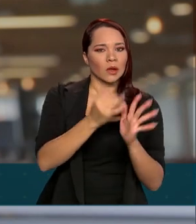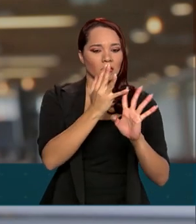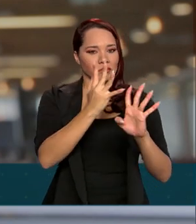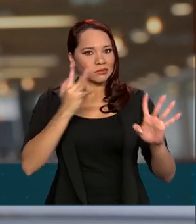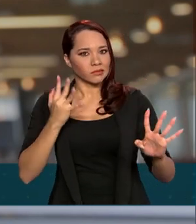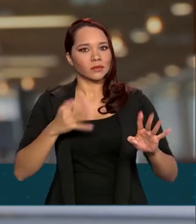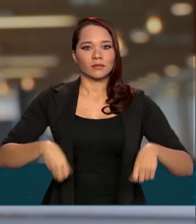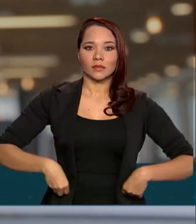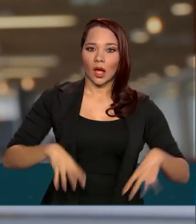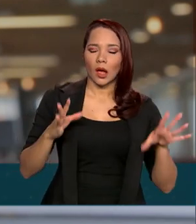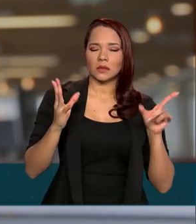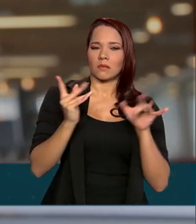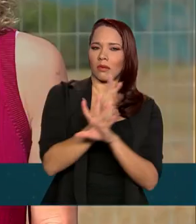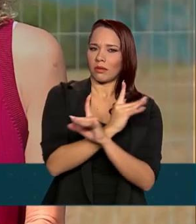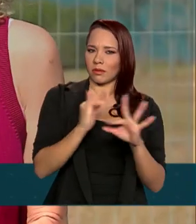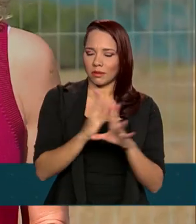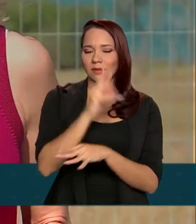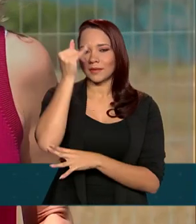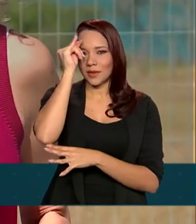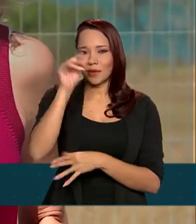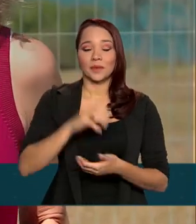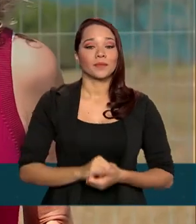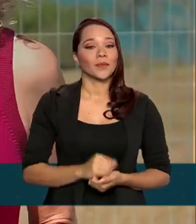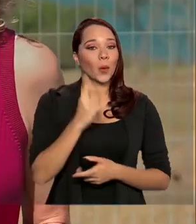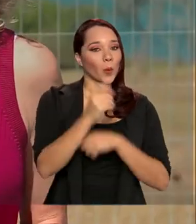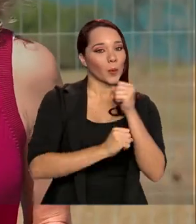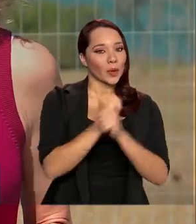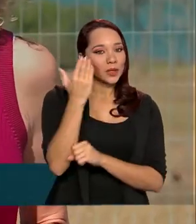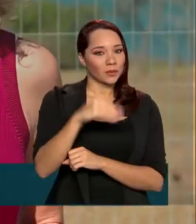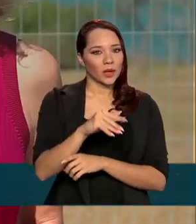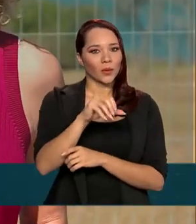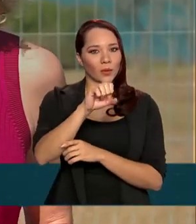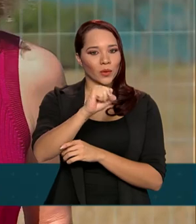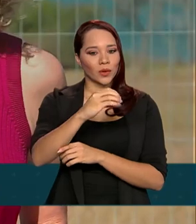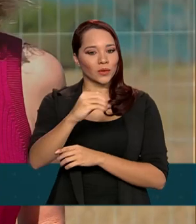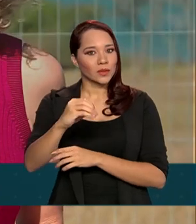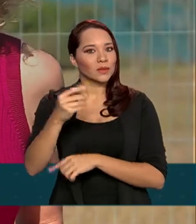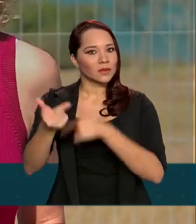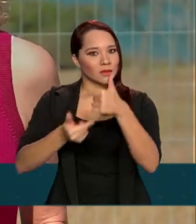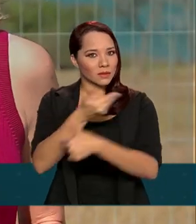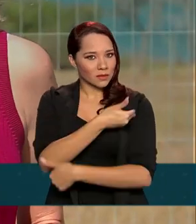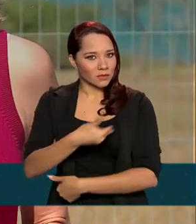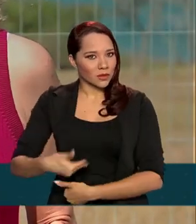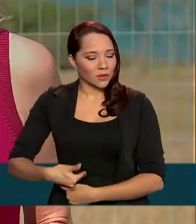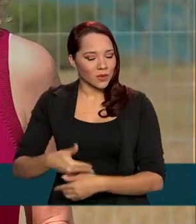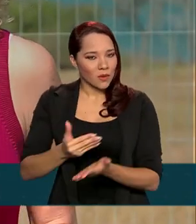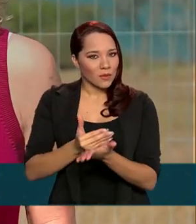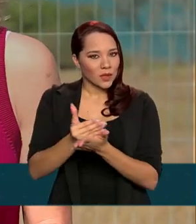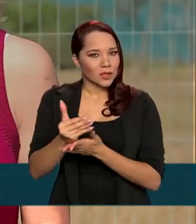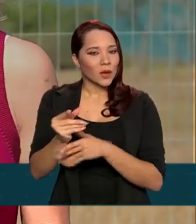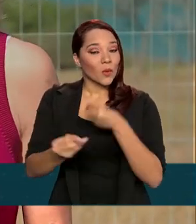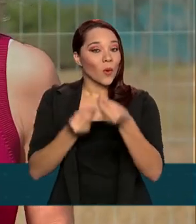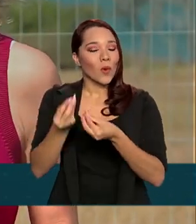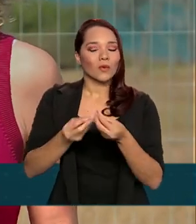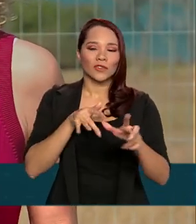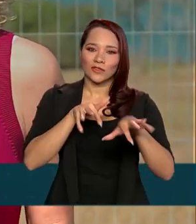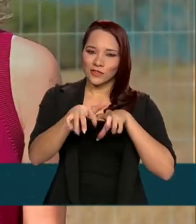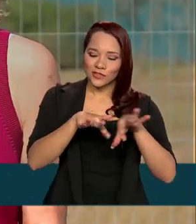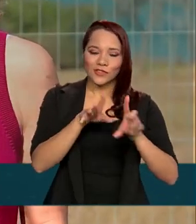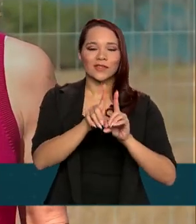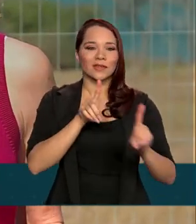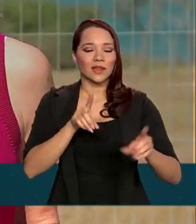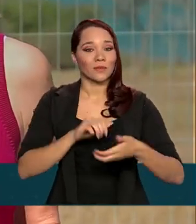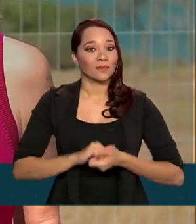gastos e aglomerações. Em um ano e meio, 800 serviços públicos passaram a ser digitais.